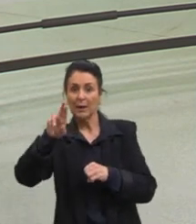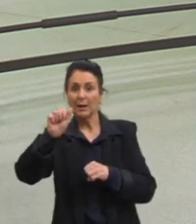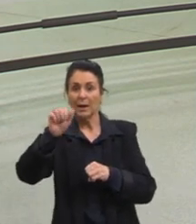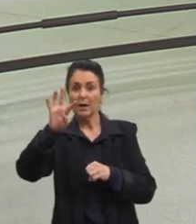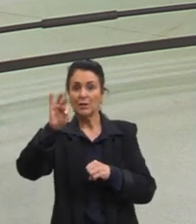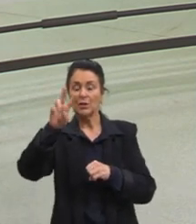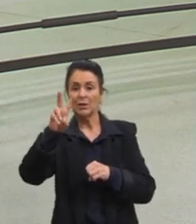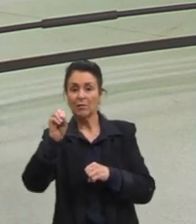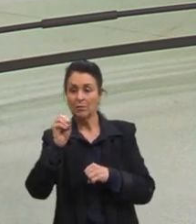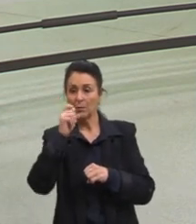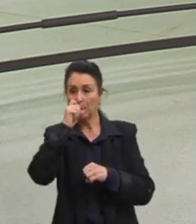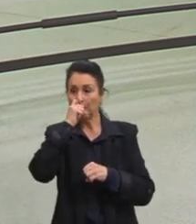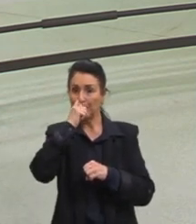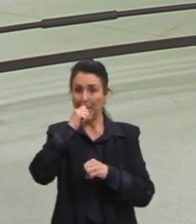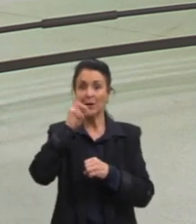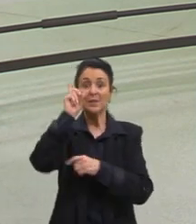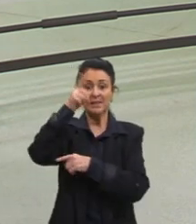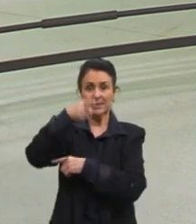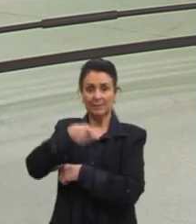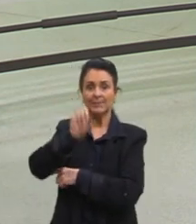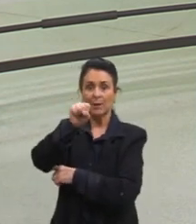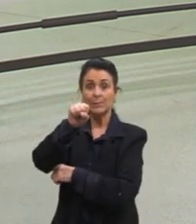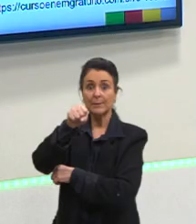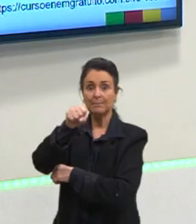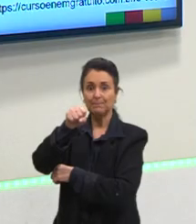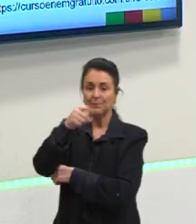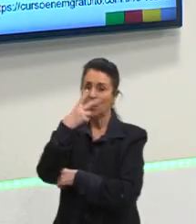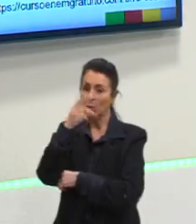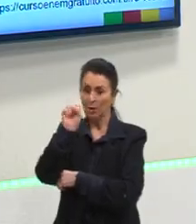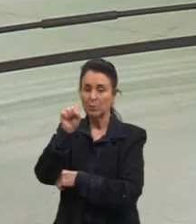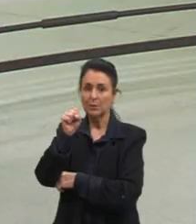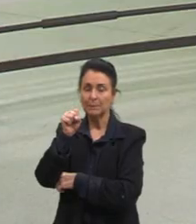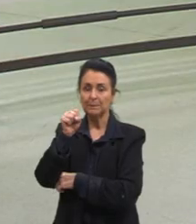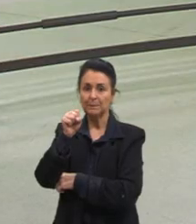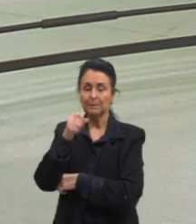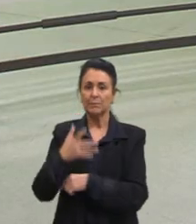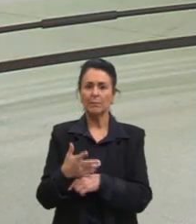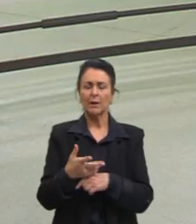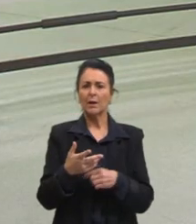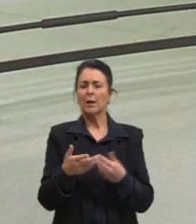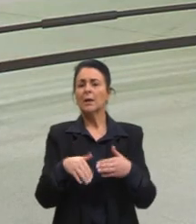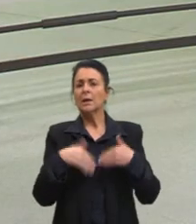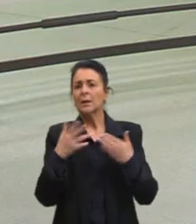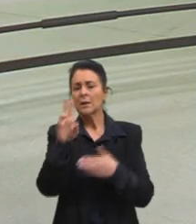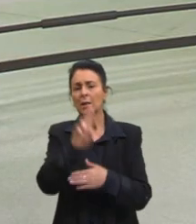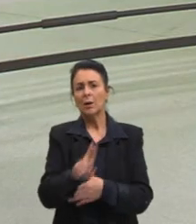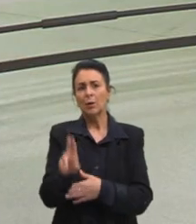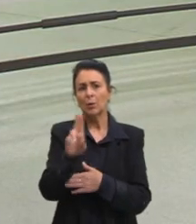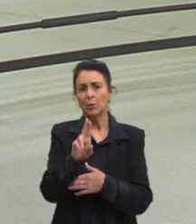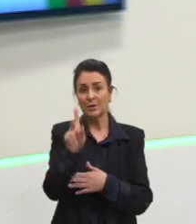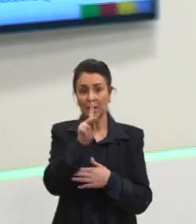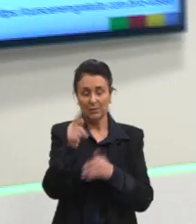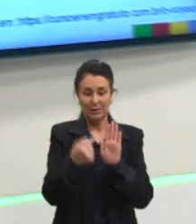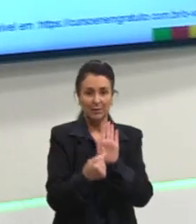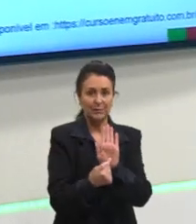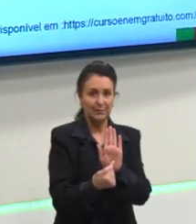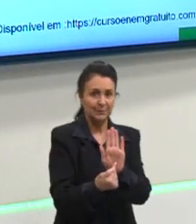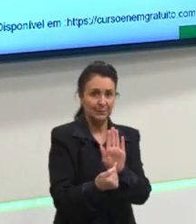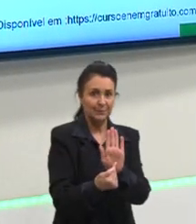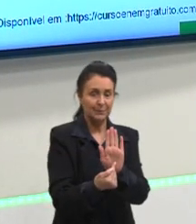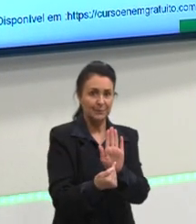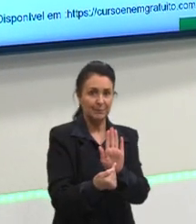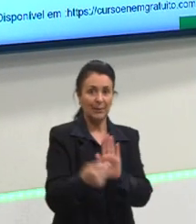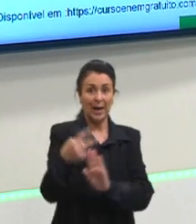Afirmativo. Que aí, nesse caso, nós utilizamos assim. Nós vamos pegar a